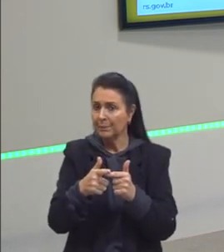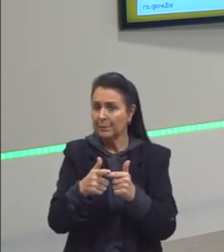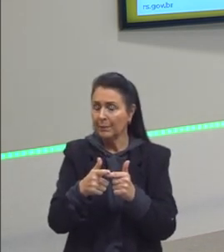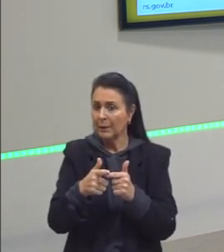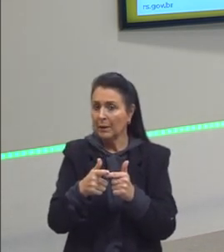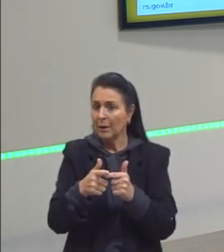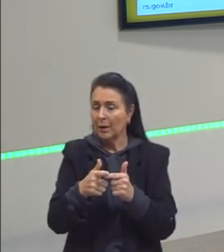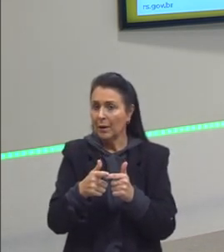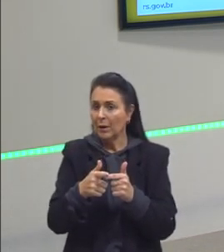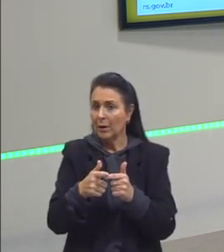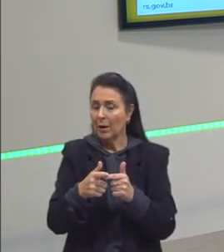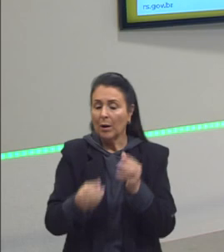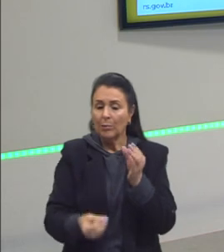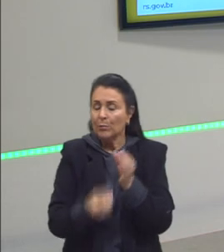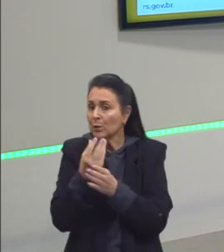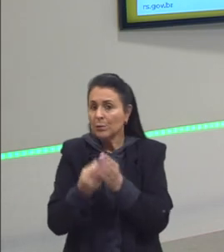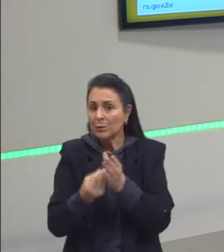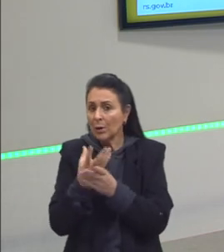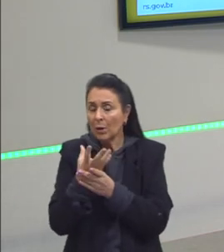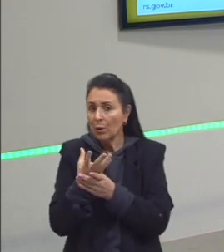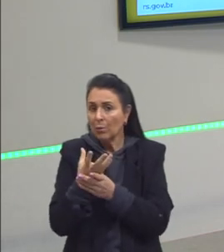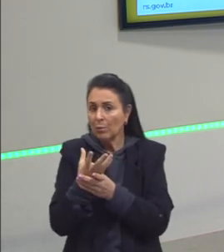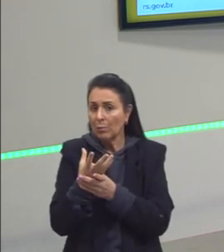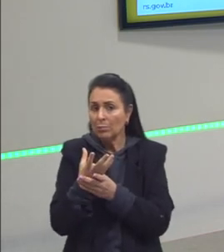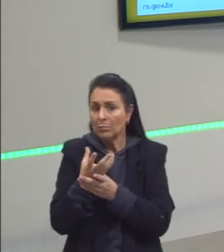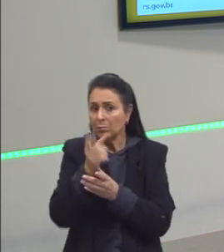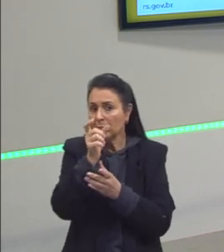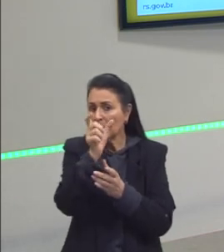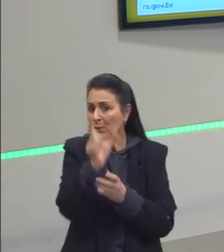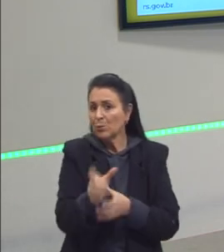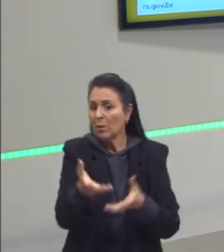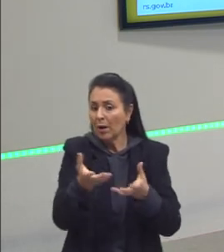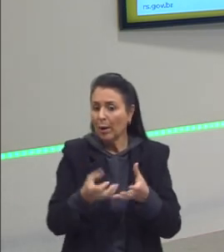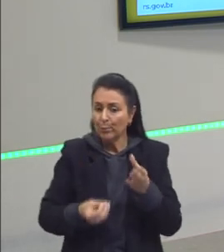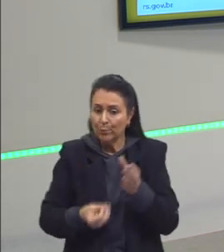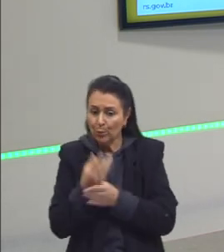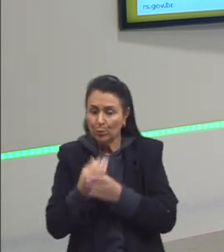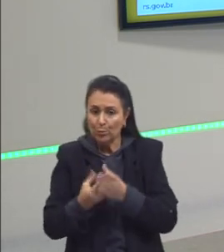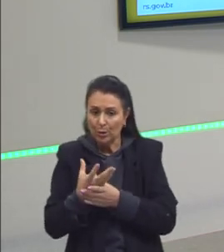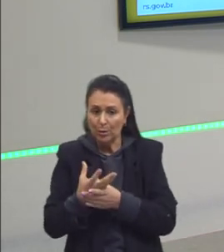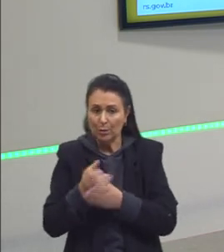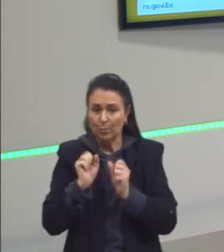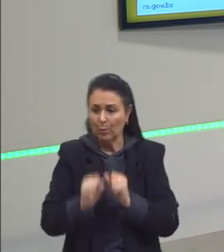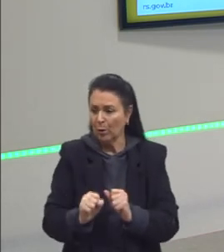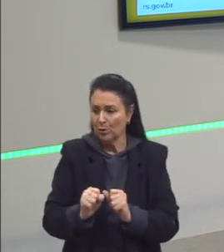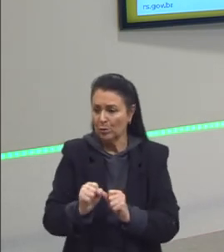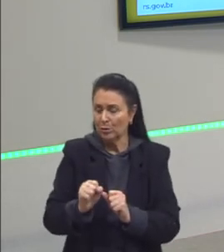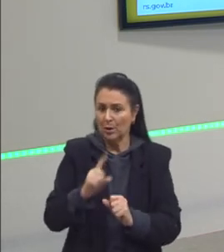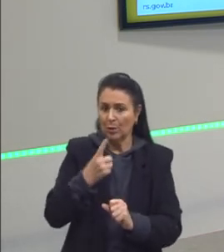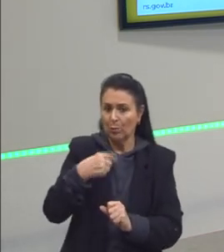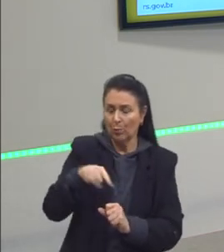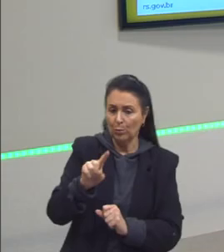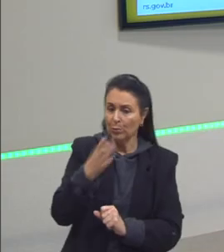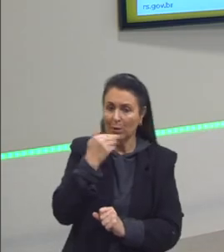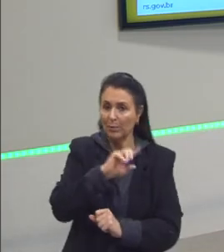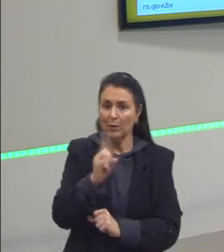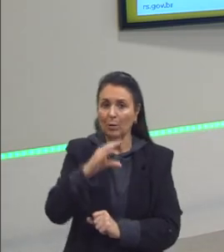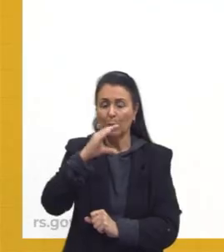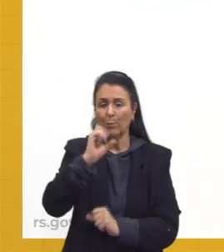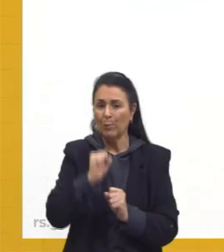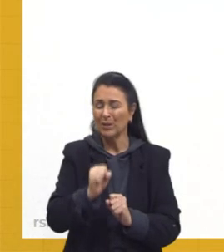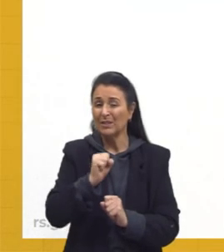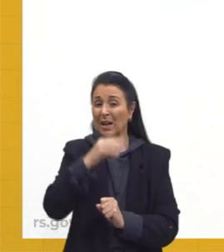Vai ser justamente a produção. O cara vai querer produzir alguma coisa, pode não ser alimento, pode ser alguma commodity, e aí vai ter